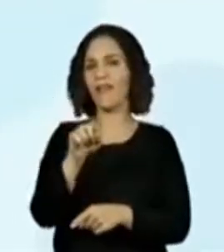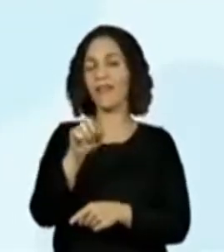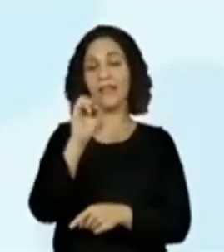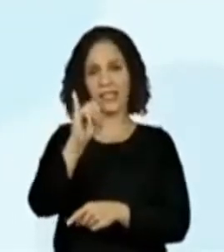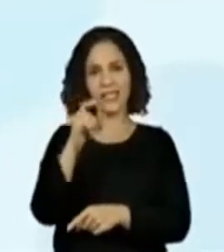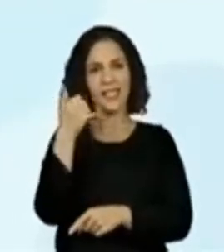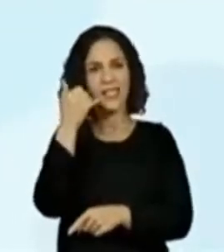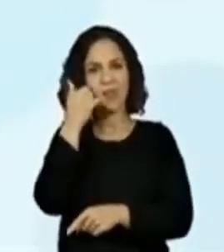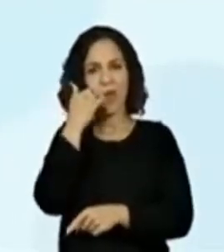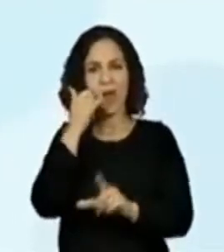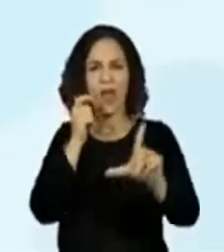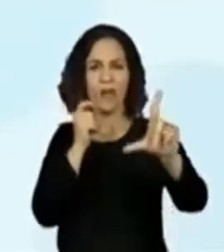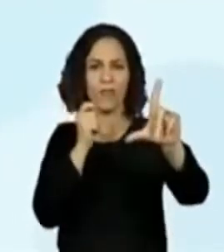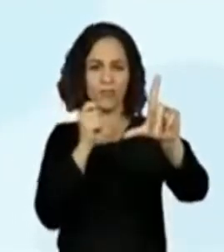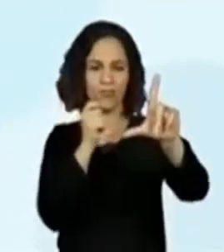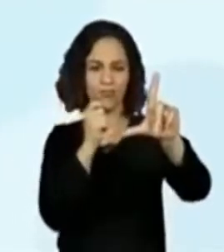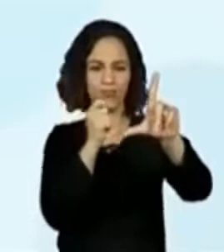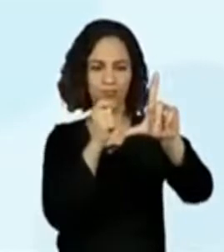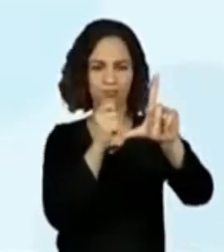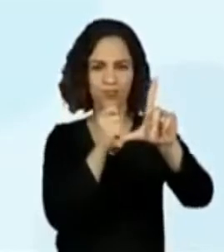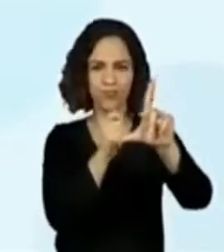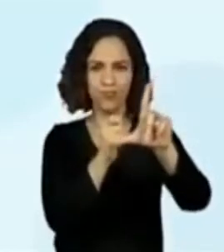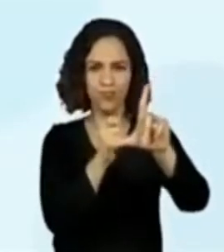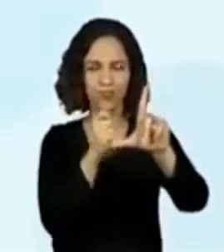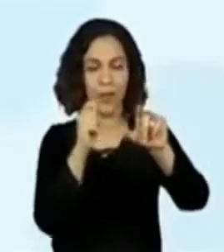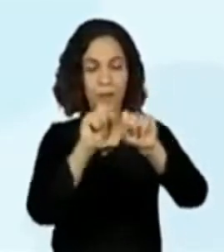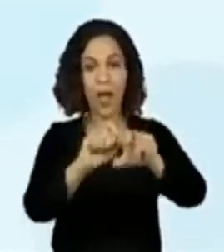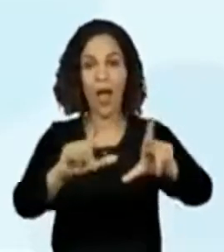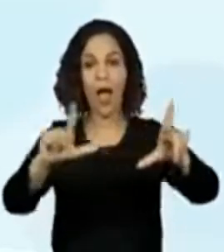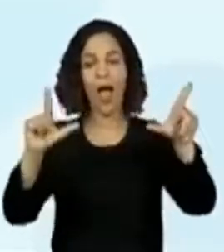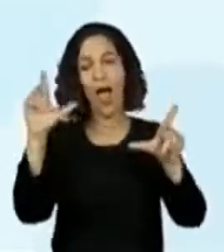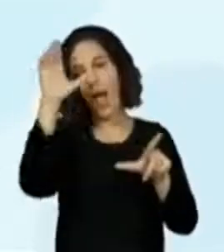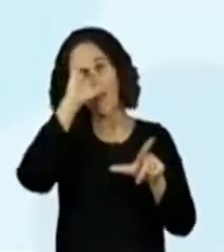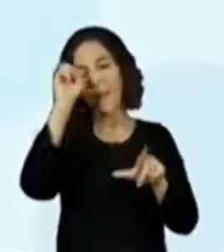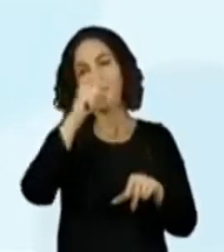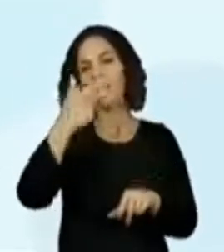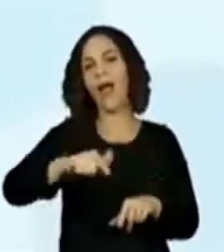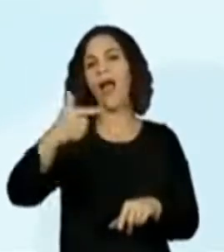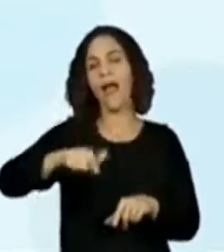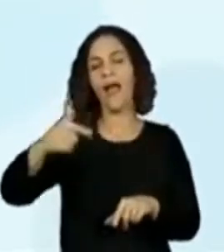colocar seu QR Code aí, você vai aprender outras coisas mais.